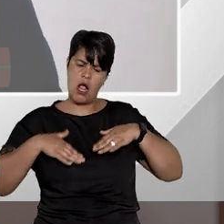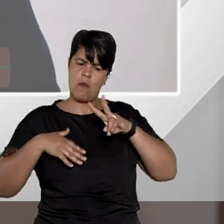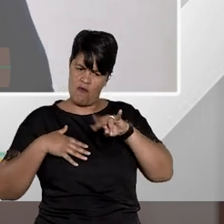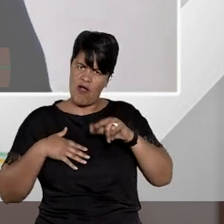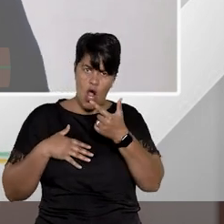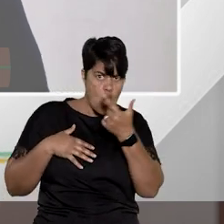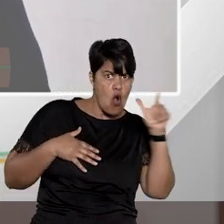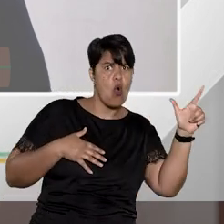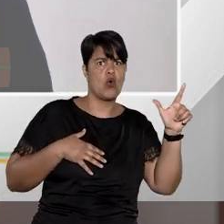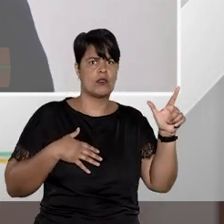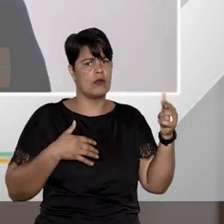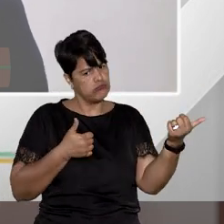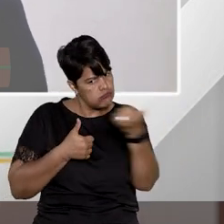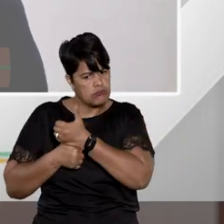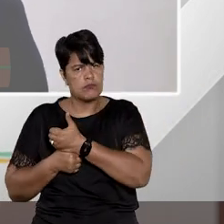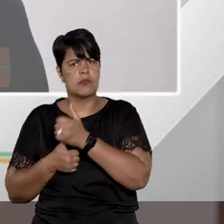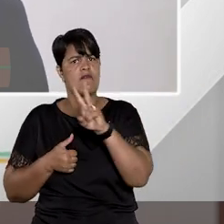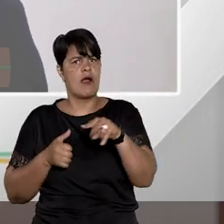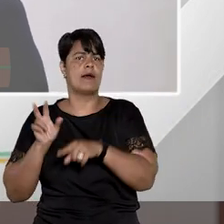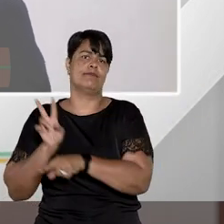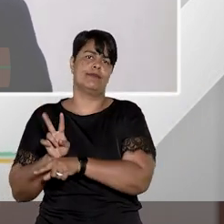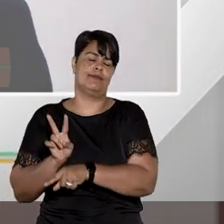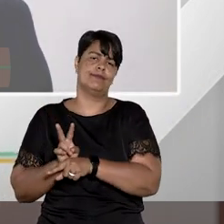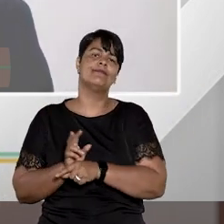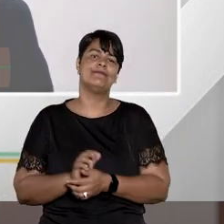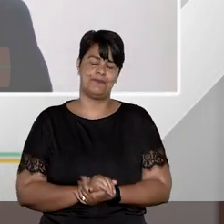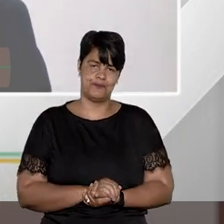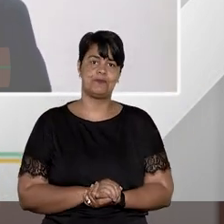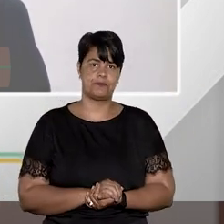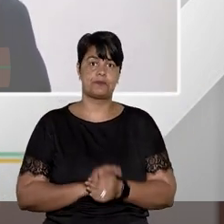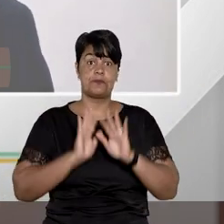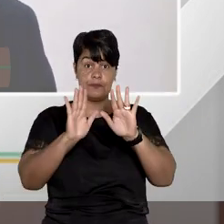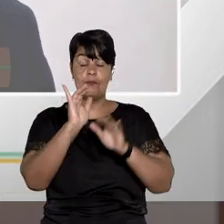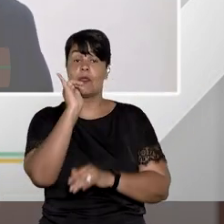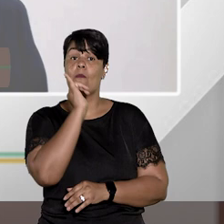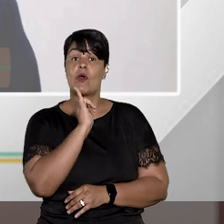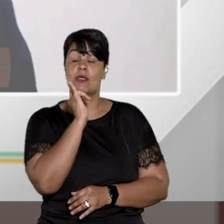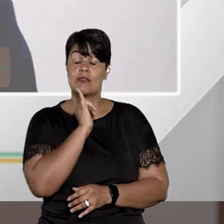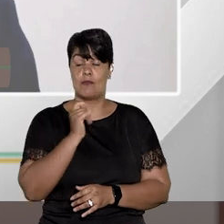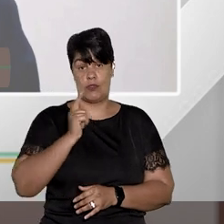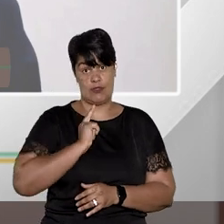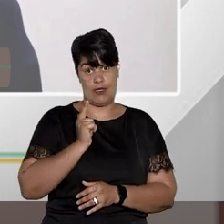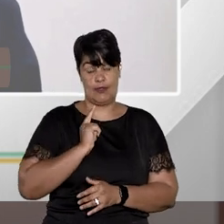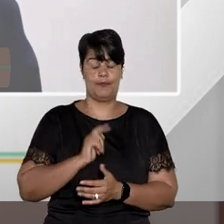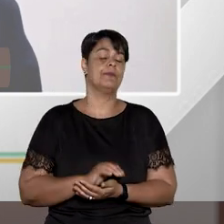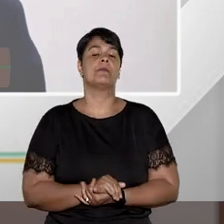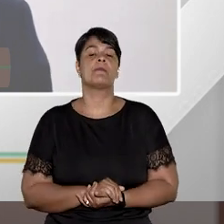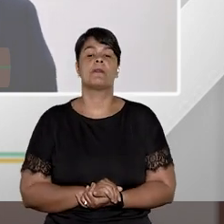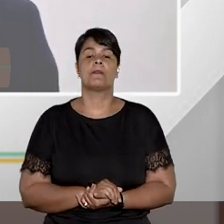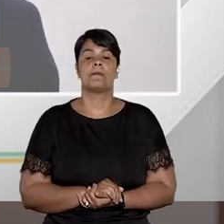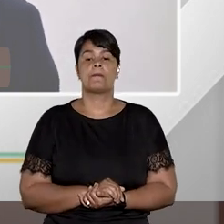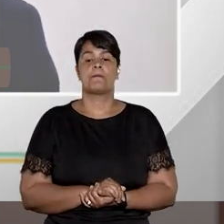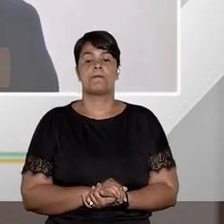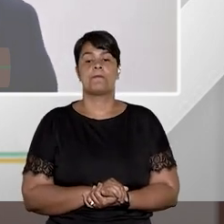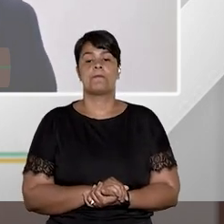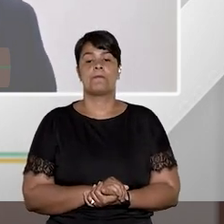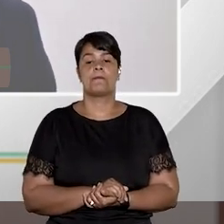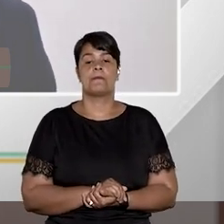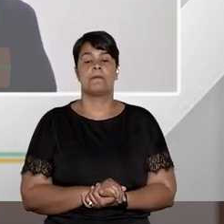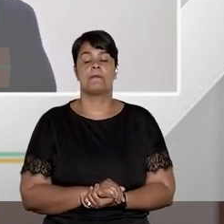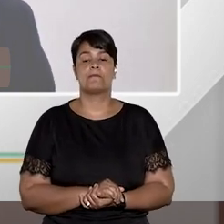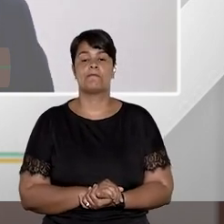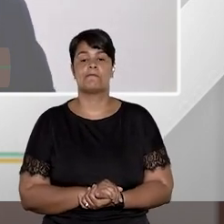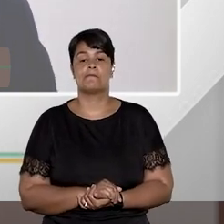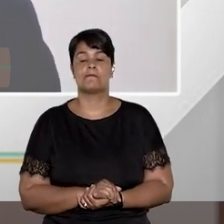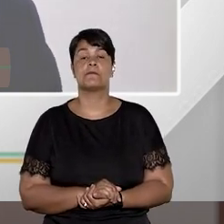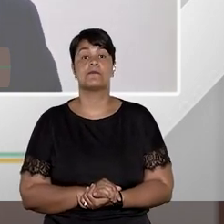ferramenta dentro do ordenamento jurídico a protegê-la. Usando um exemplo, inclusive, que refoge um pouquinho da figura do habeas